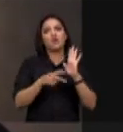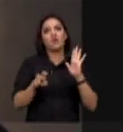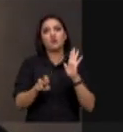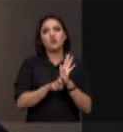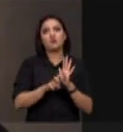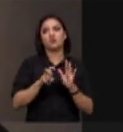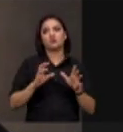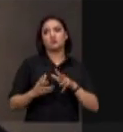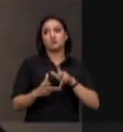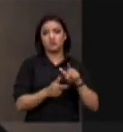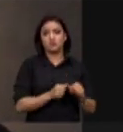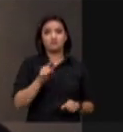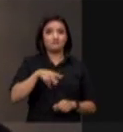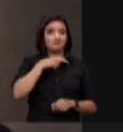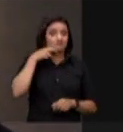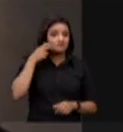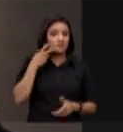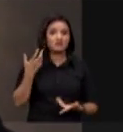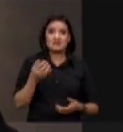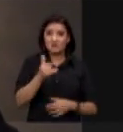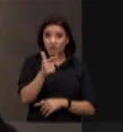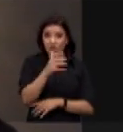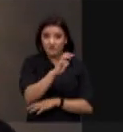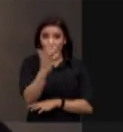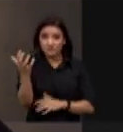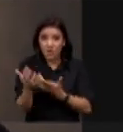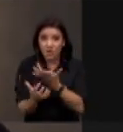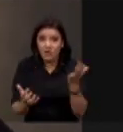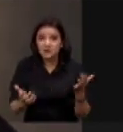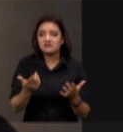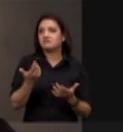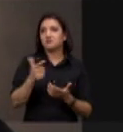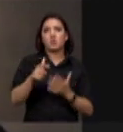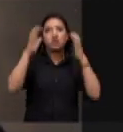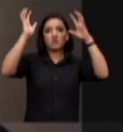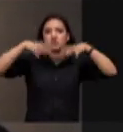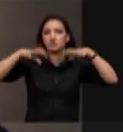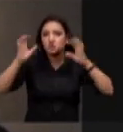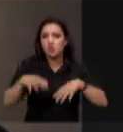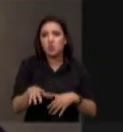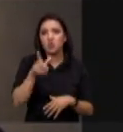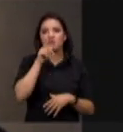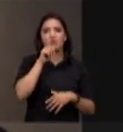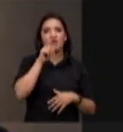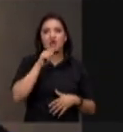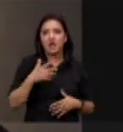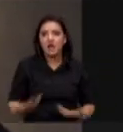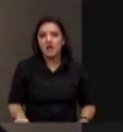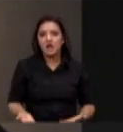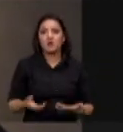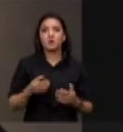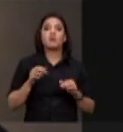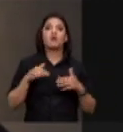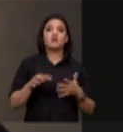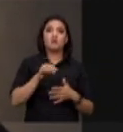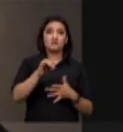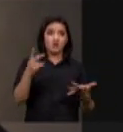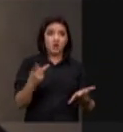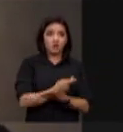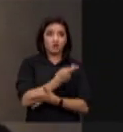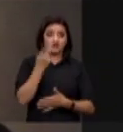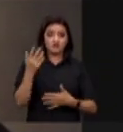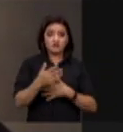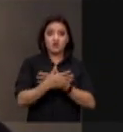Isso é uma vergonha. Sem floresta, nós não temos chuva, nós não temos água. Se a seca que a gente está tendo no Pantanal fosse no centro-oeste,